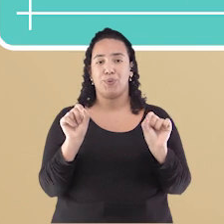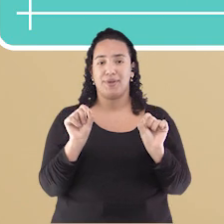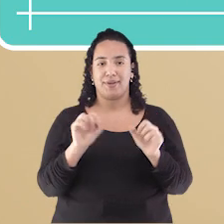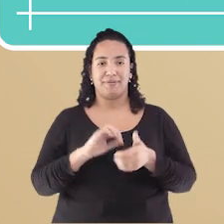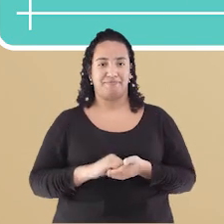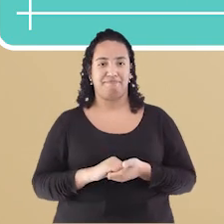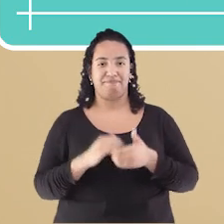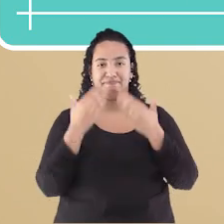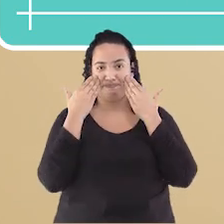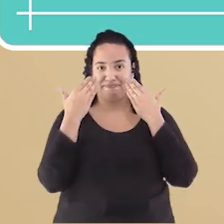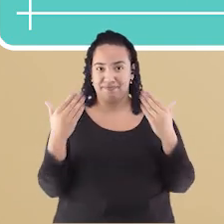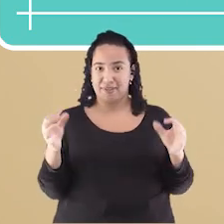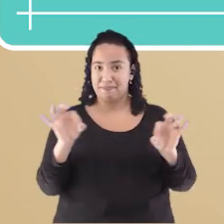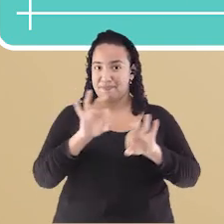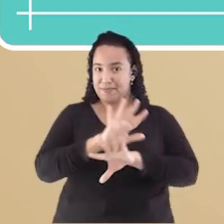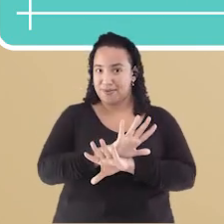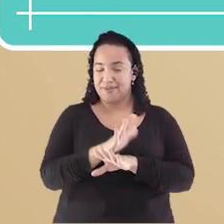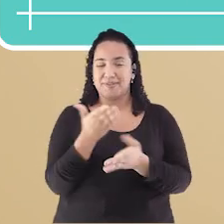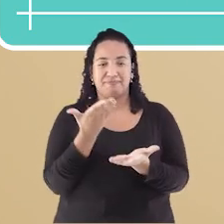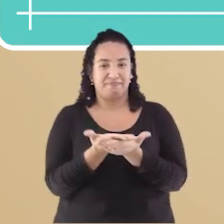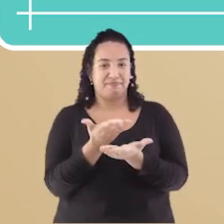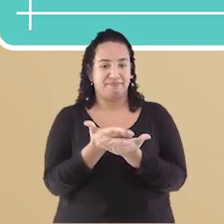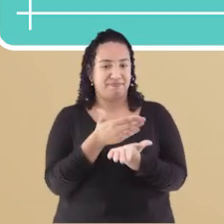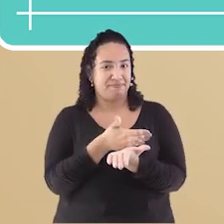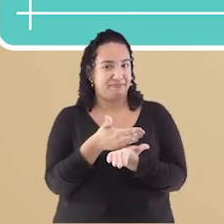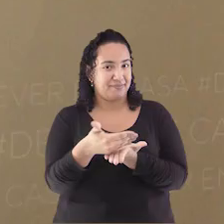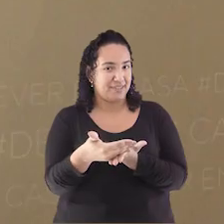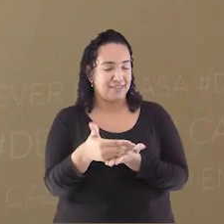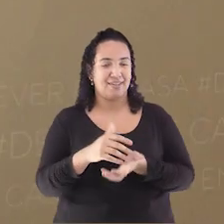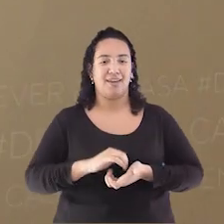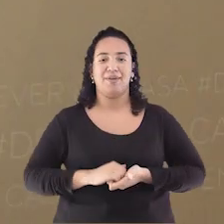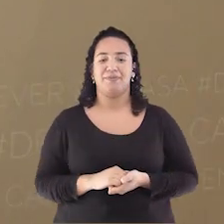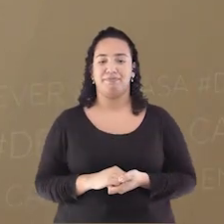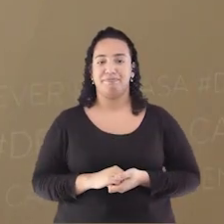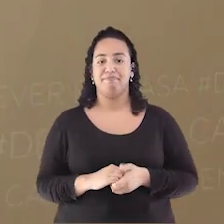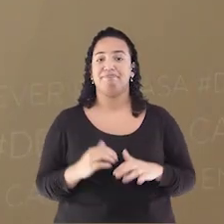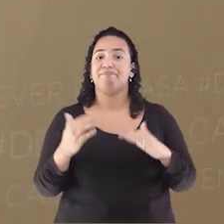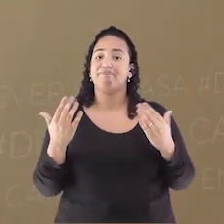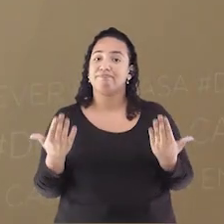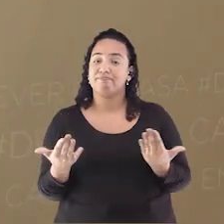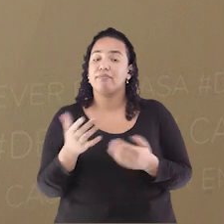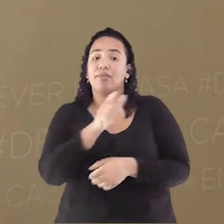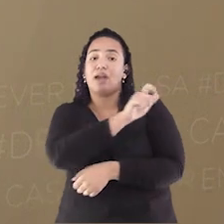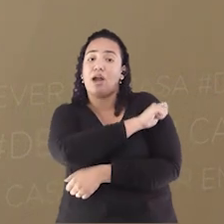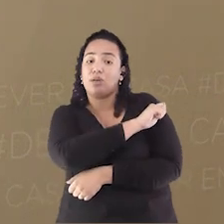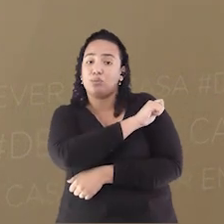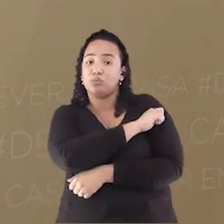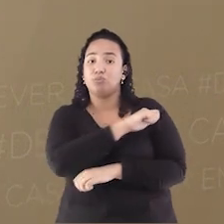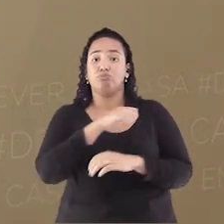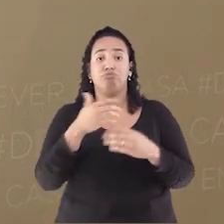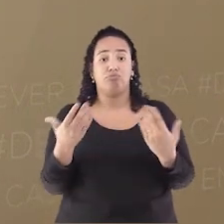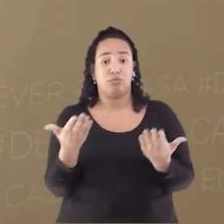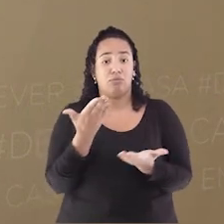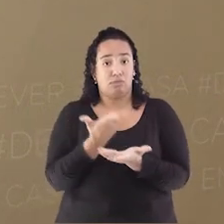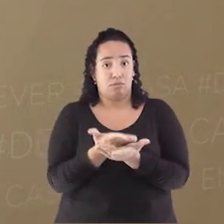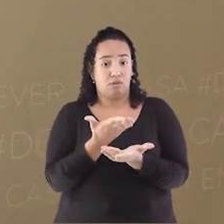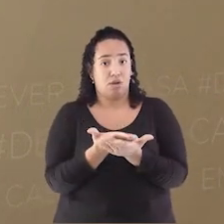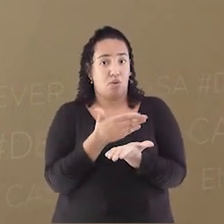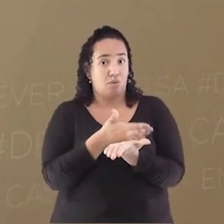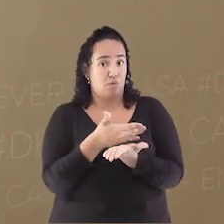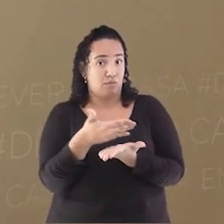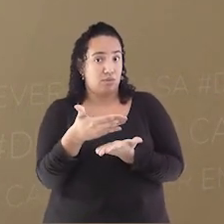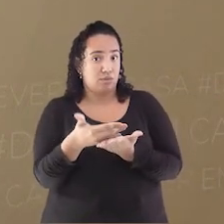Apresentações feitas Vamos à aula! Bem, estudante! Para iniciarmos nossa